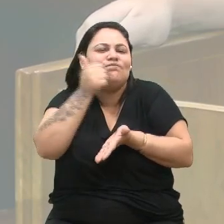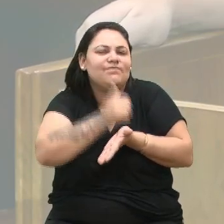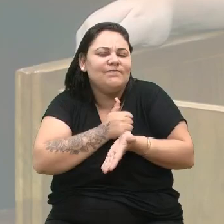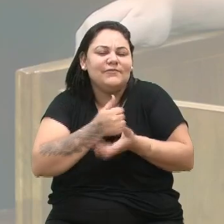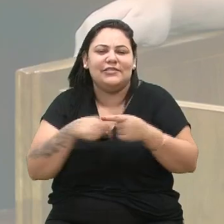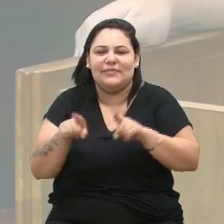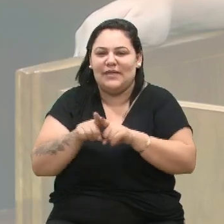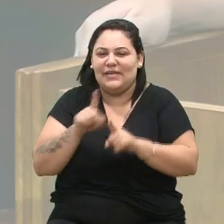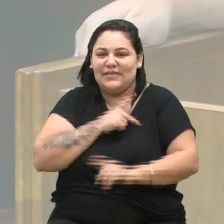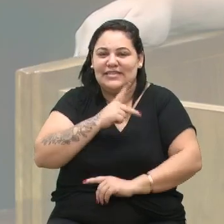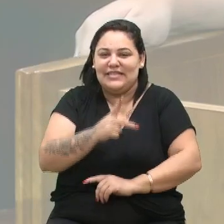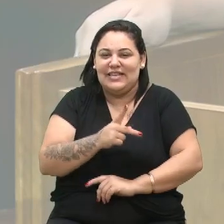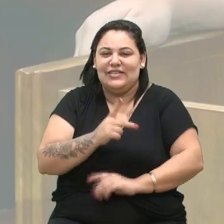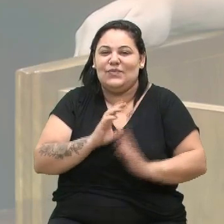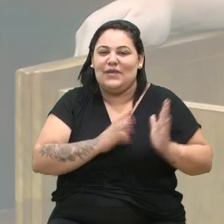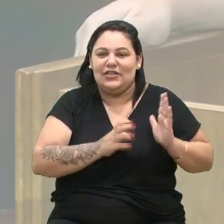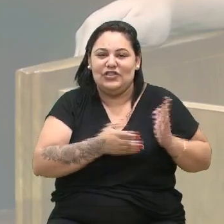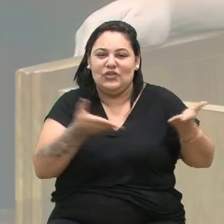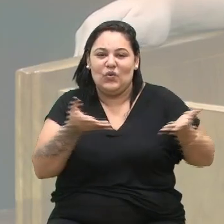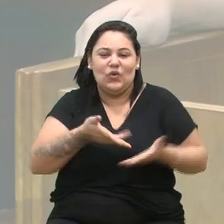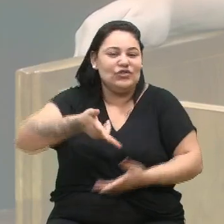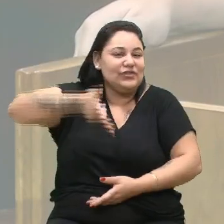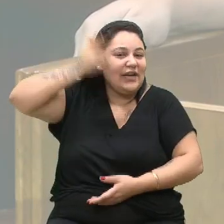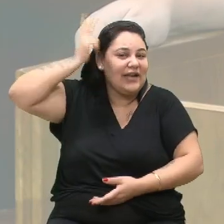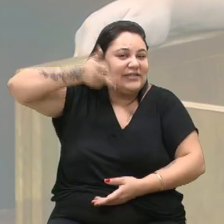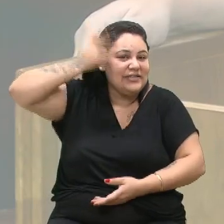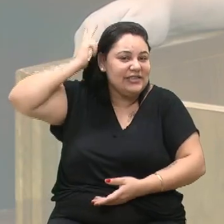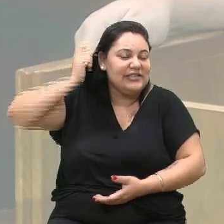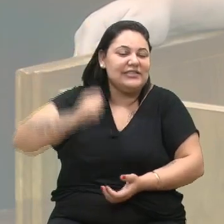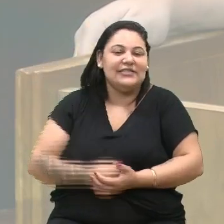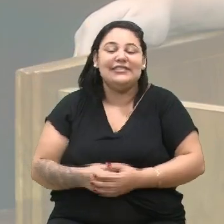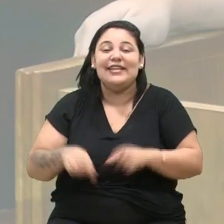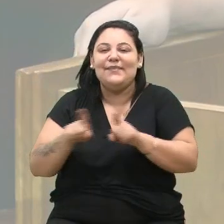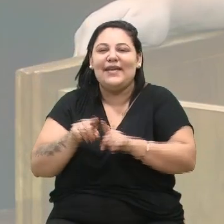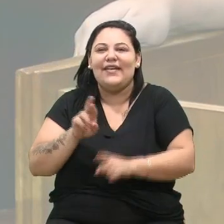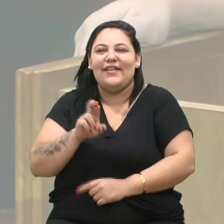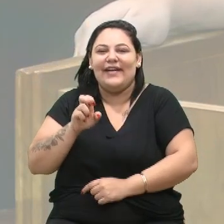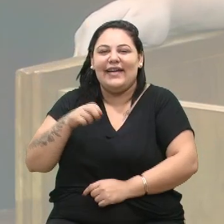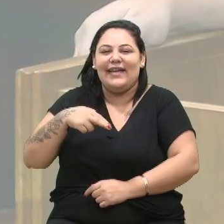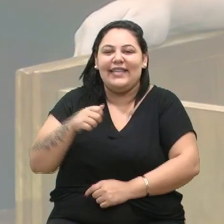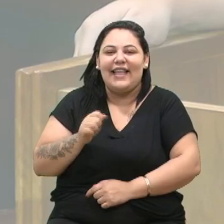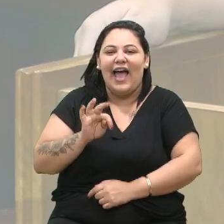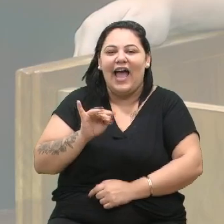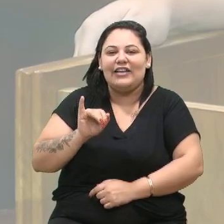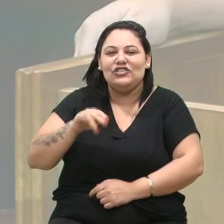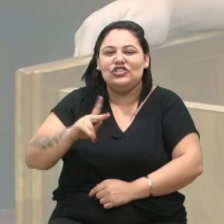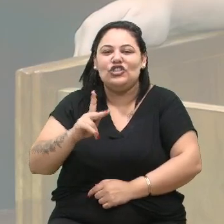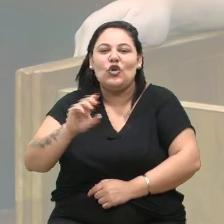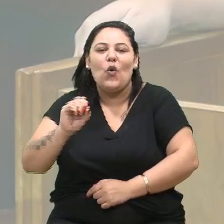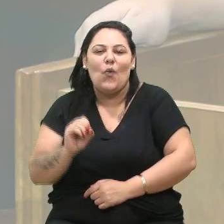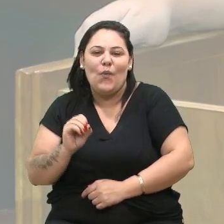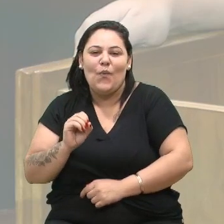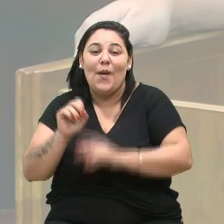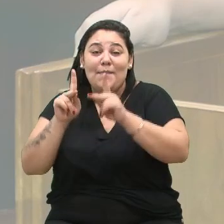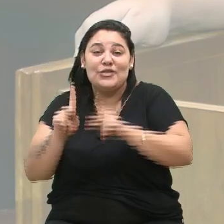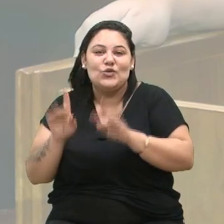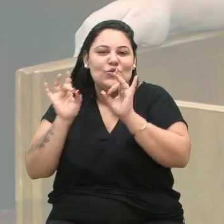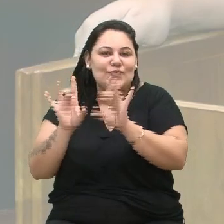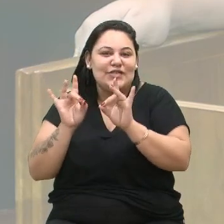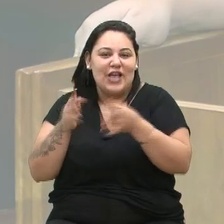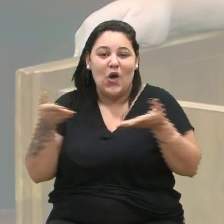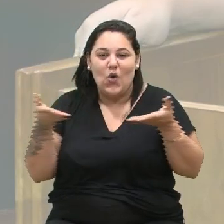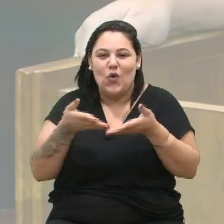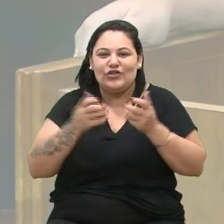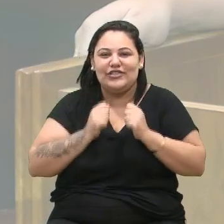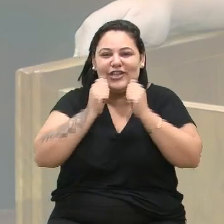presidente do partido, hoje o Cassina, o Renatinho, com certeza, que é uma pessoa super especial, que hoje está